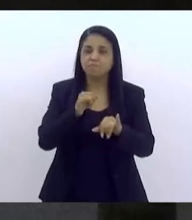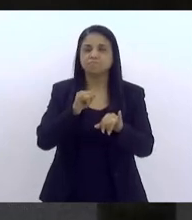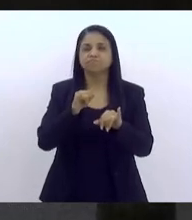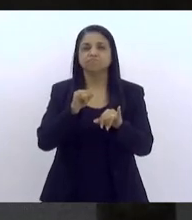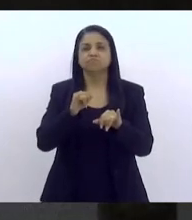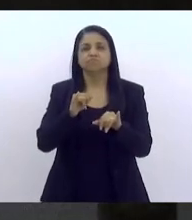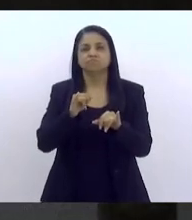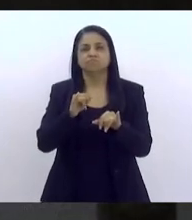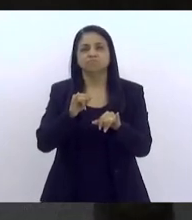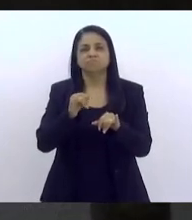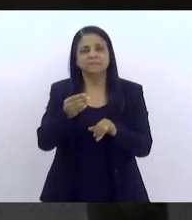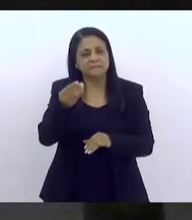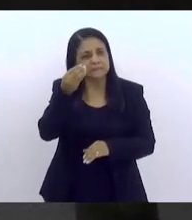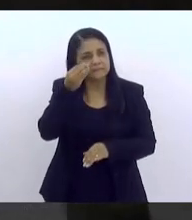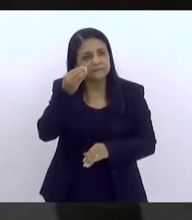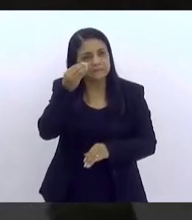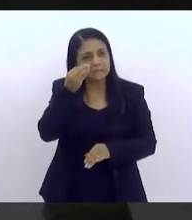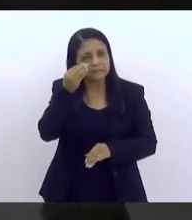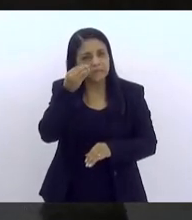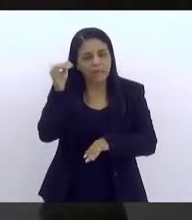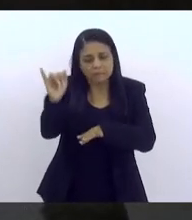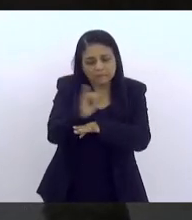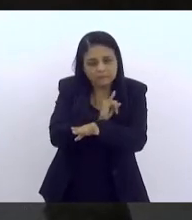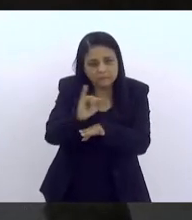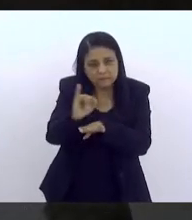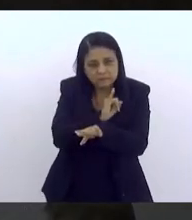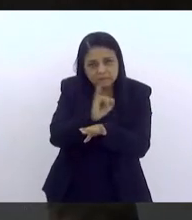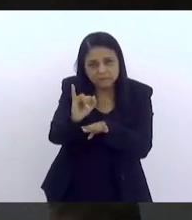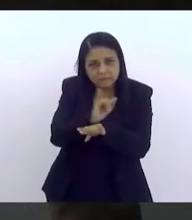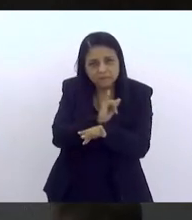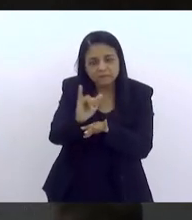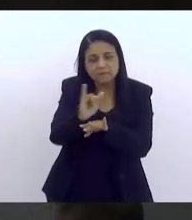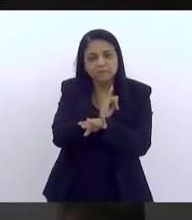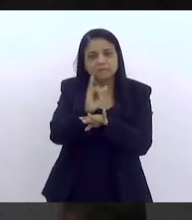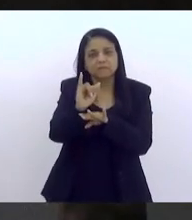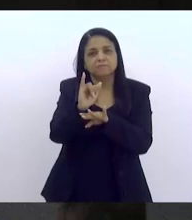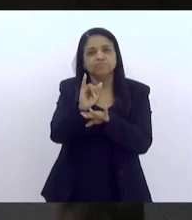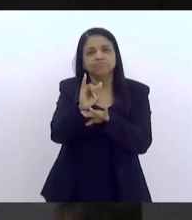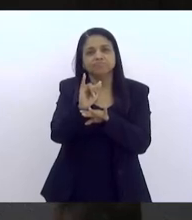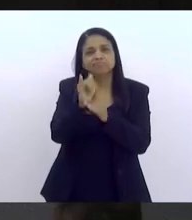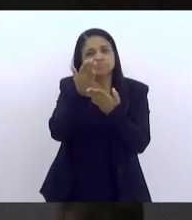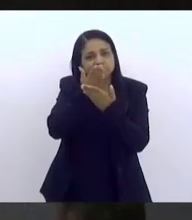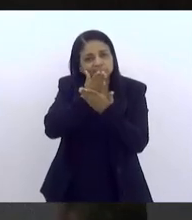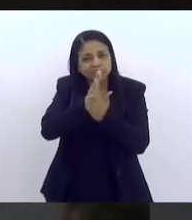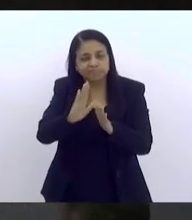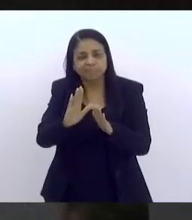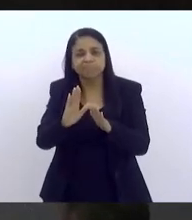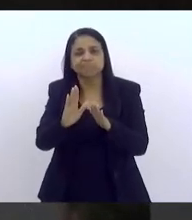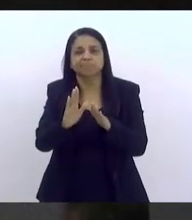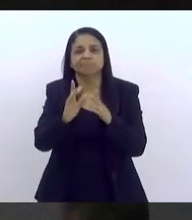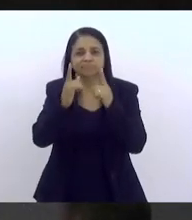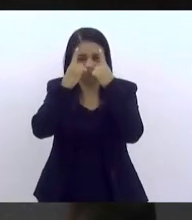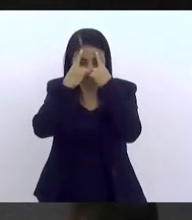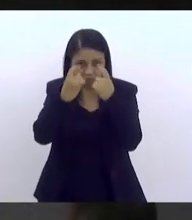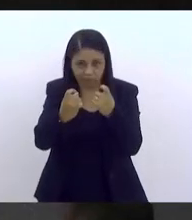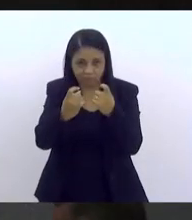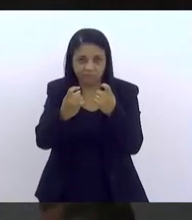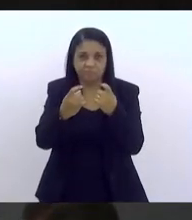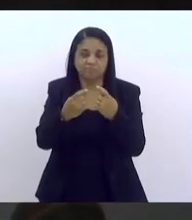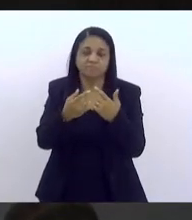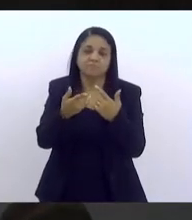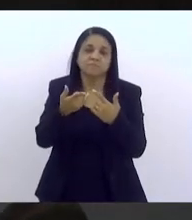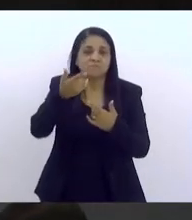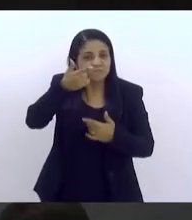opções, meios de acabar essa violência. E eu queria aqui, mais uma